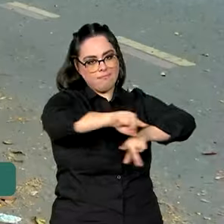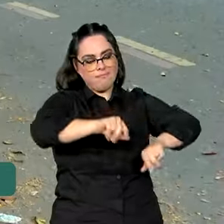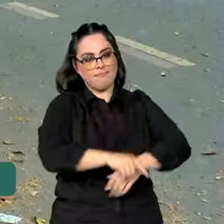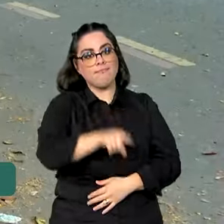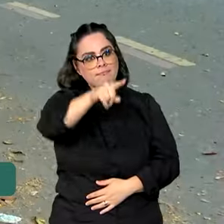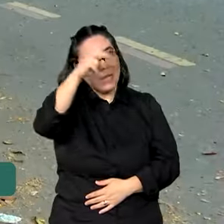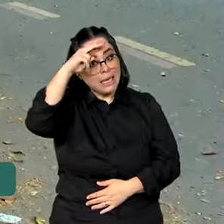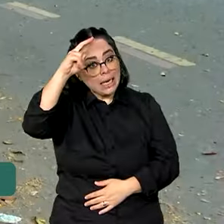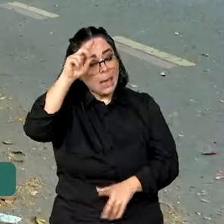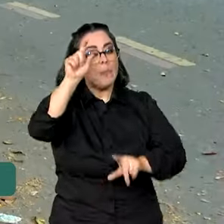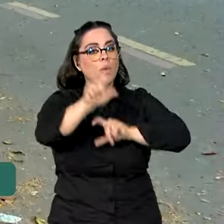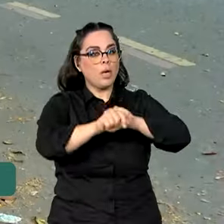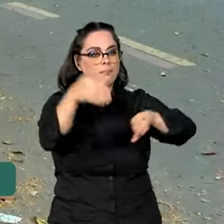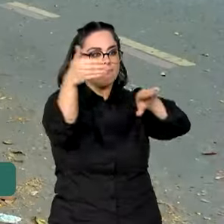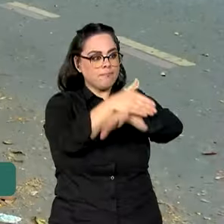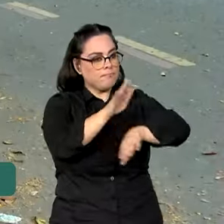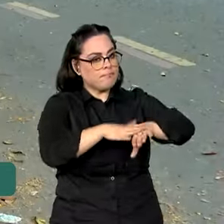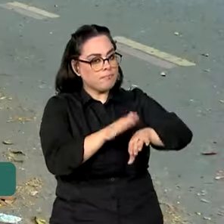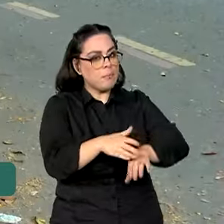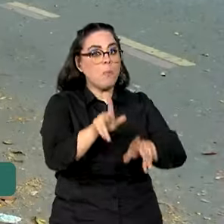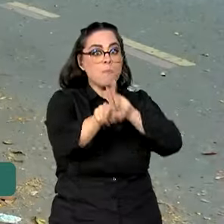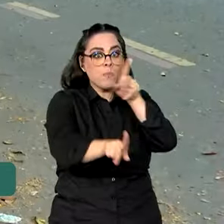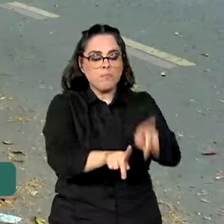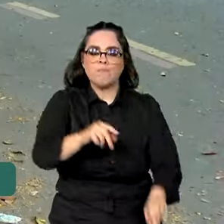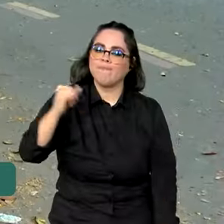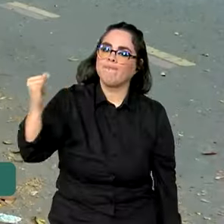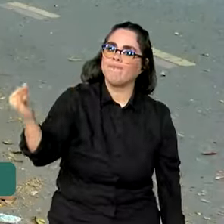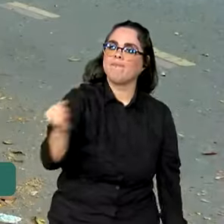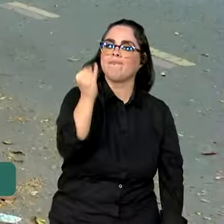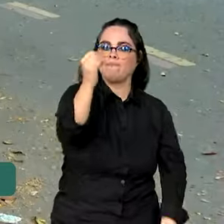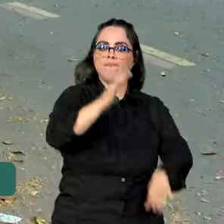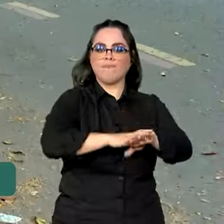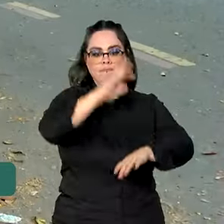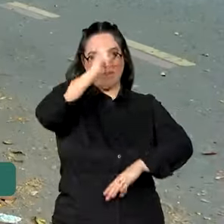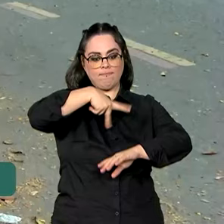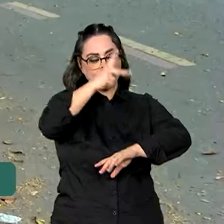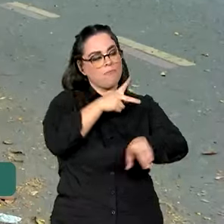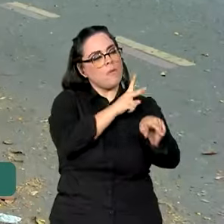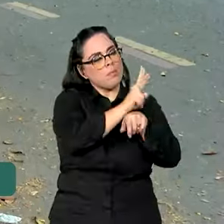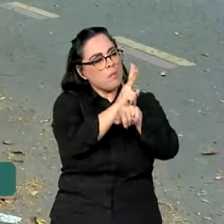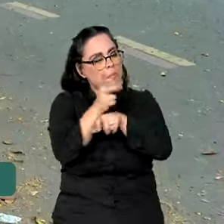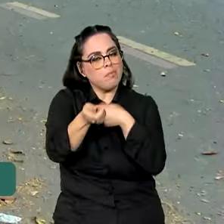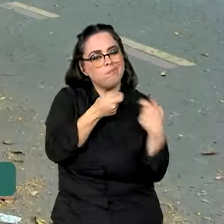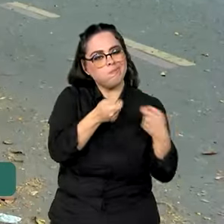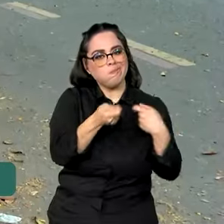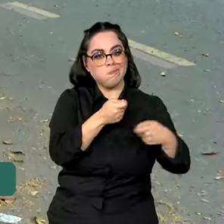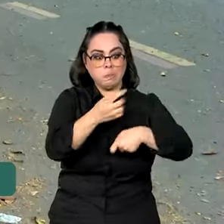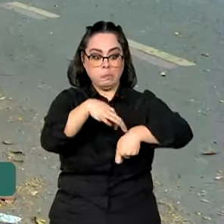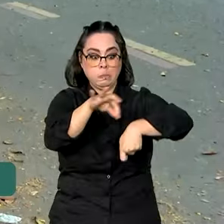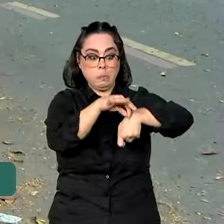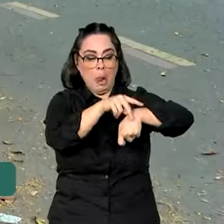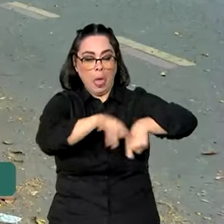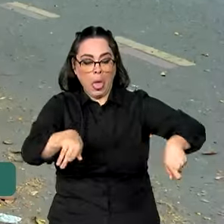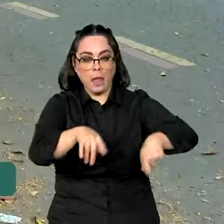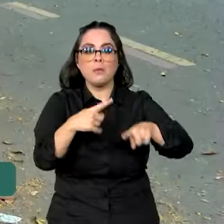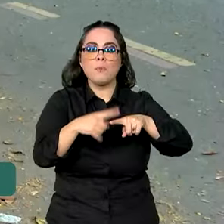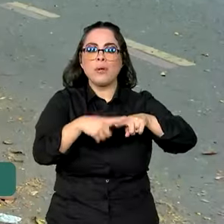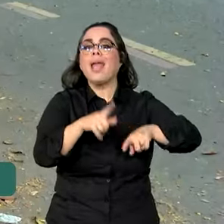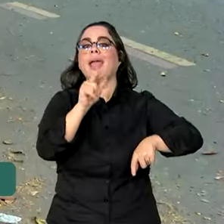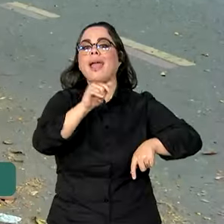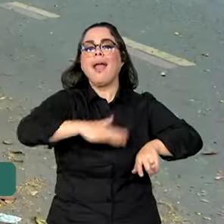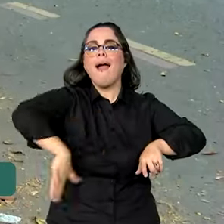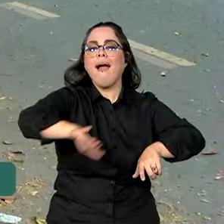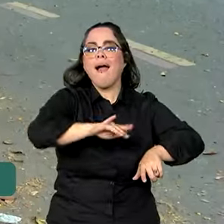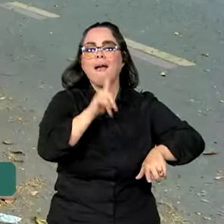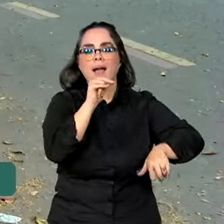Vale lembrar que a participação da população é fundamental para o sucesso no controle do mosquito, uma vez que ele se prolifere